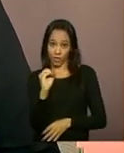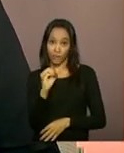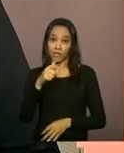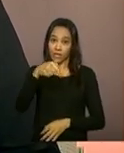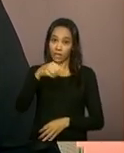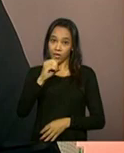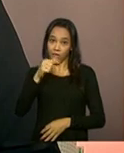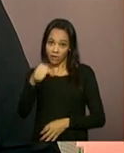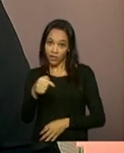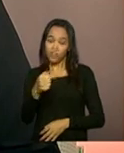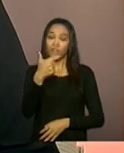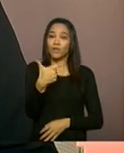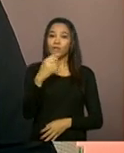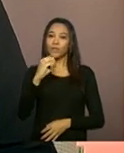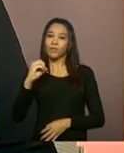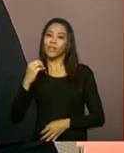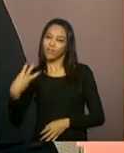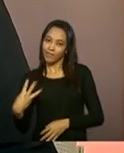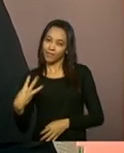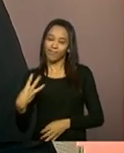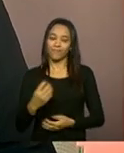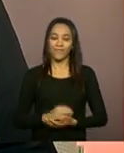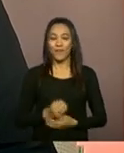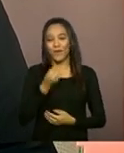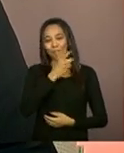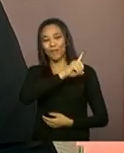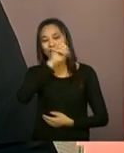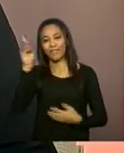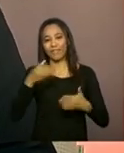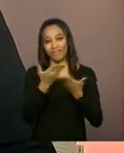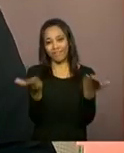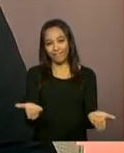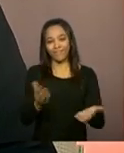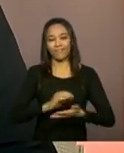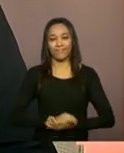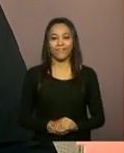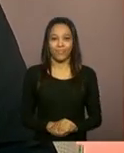707 2003. Um bom dia para você.